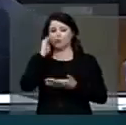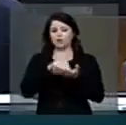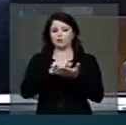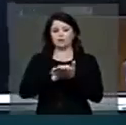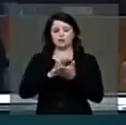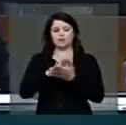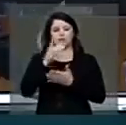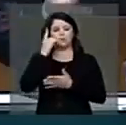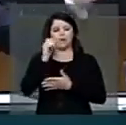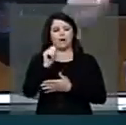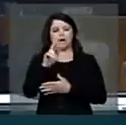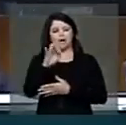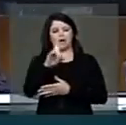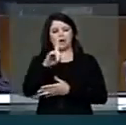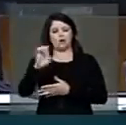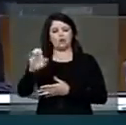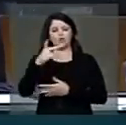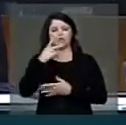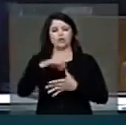Sr.